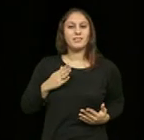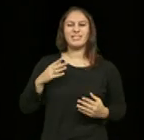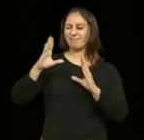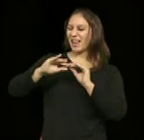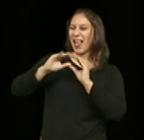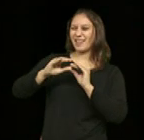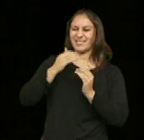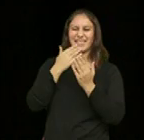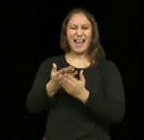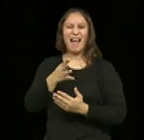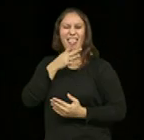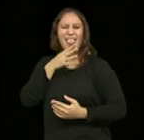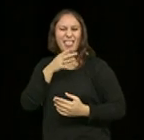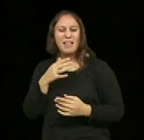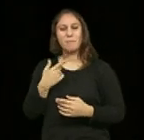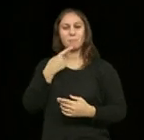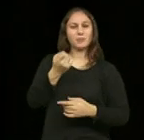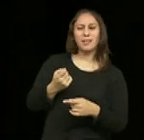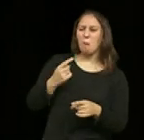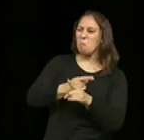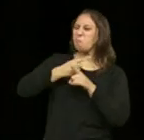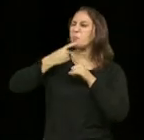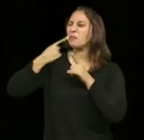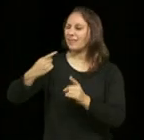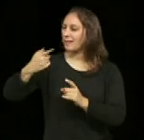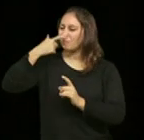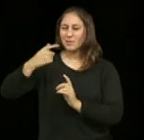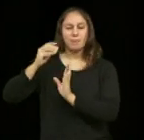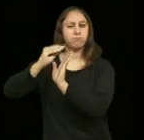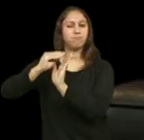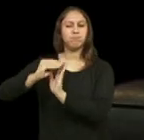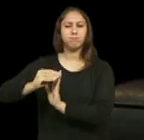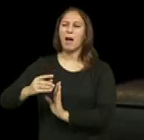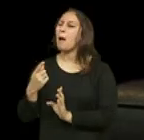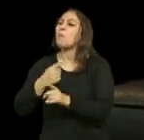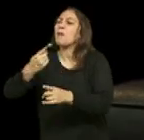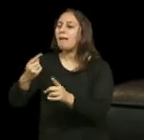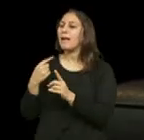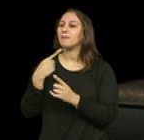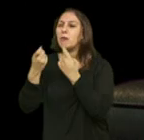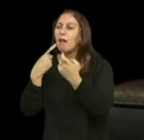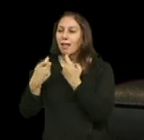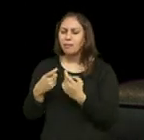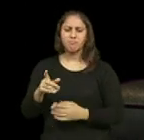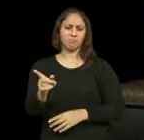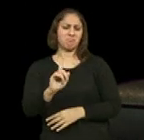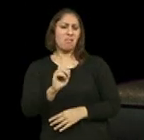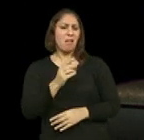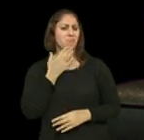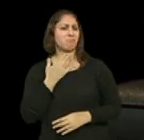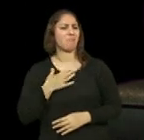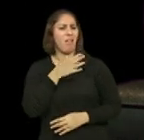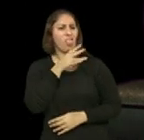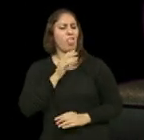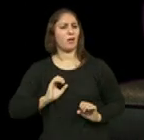incómodo perguntar os porquês a quem escreve? Não, não é incómodo, até agora não